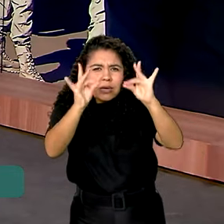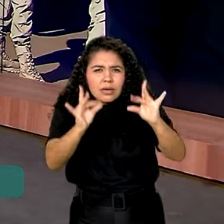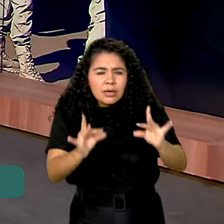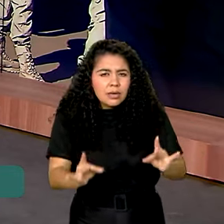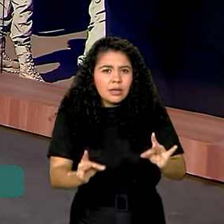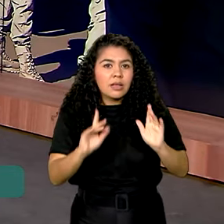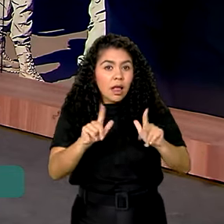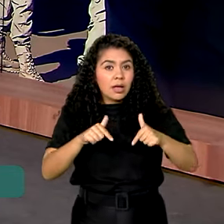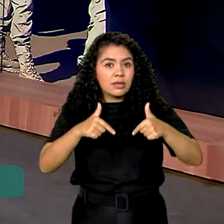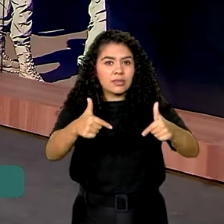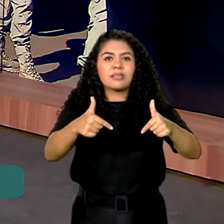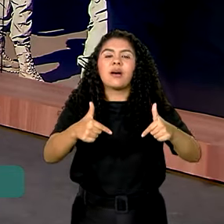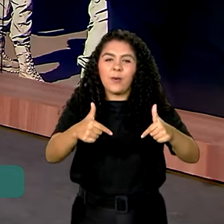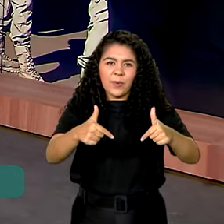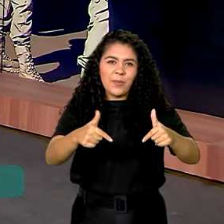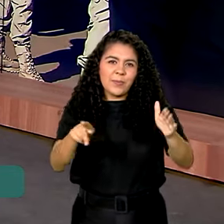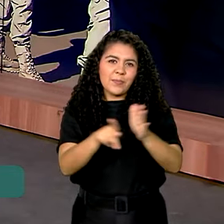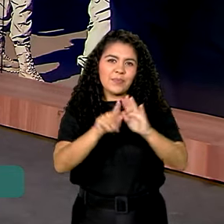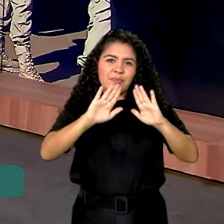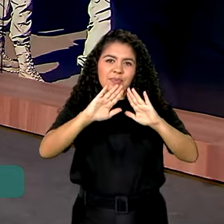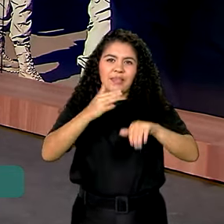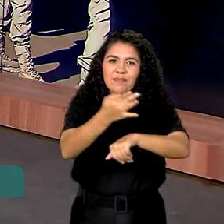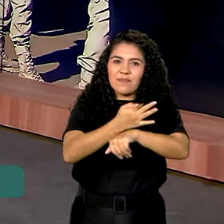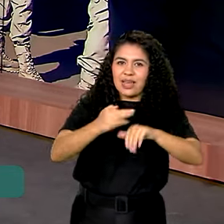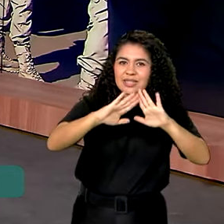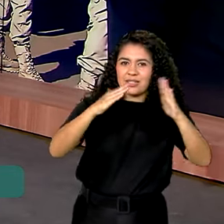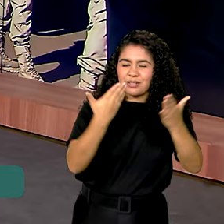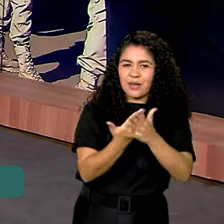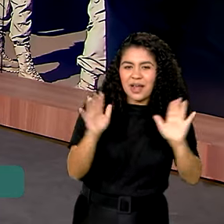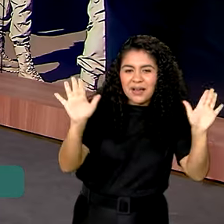operação Férias Escolares. Bom dia, Jéssica.